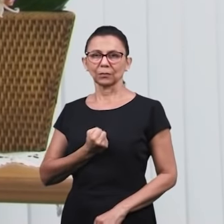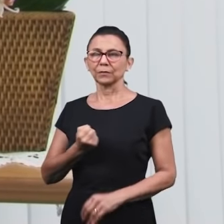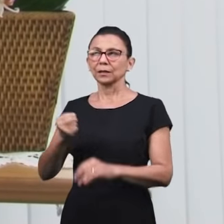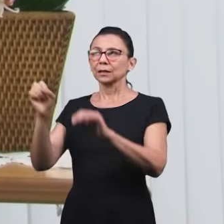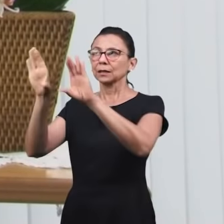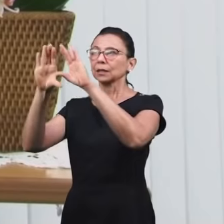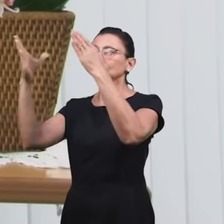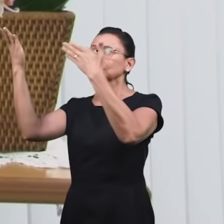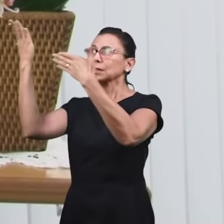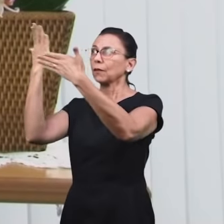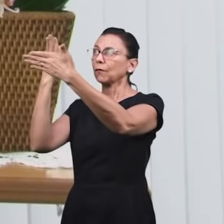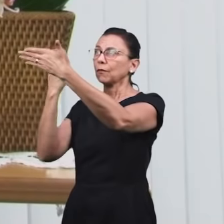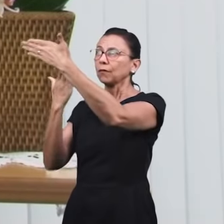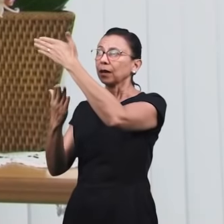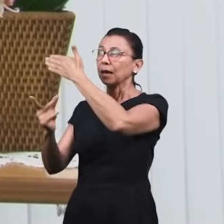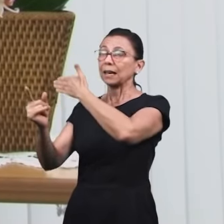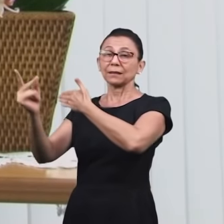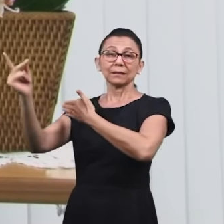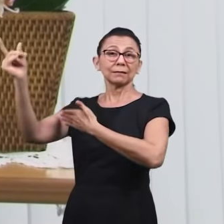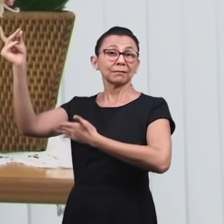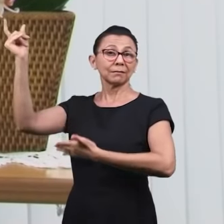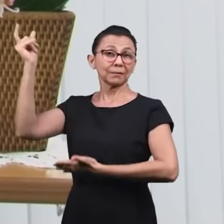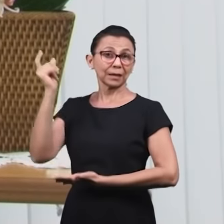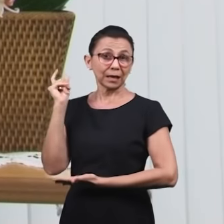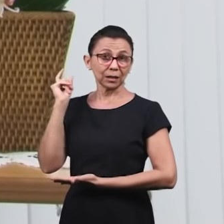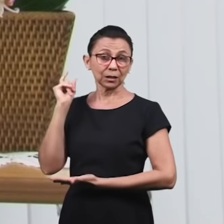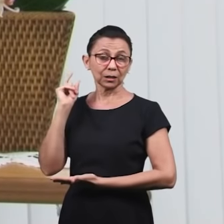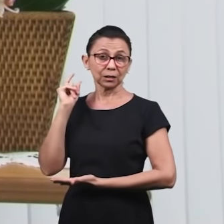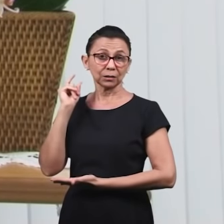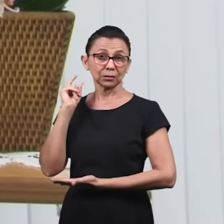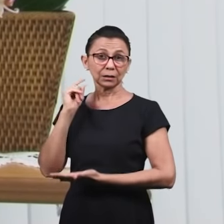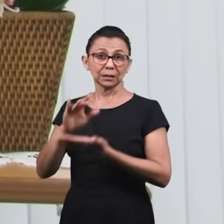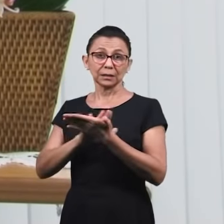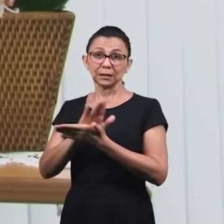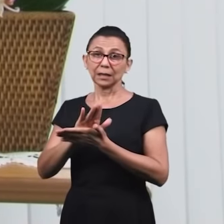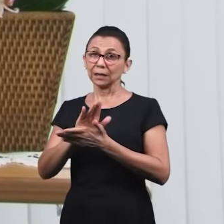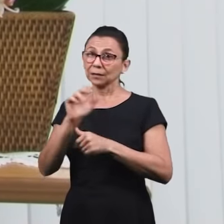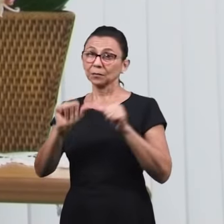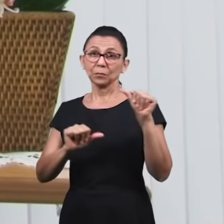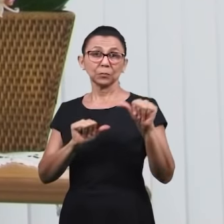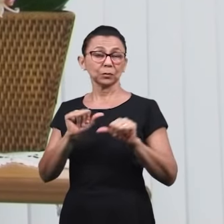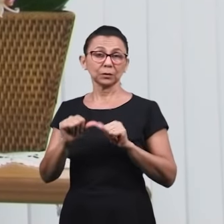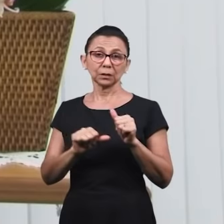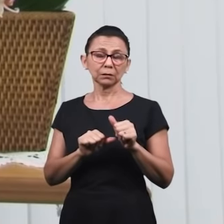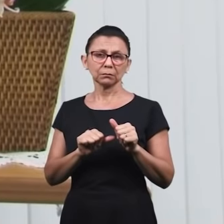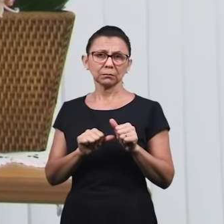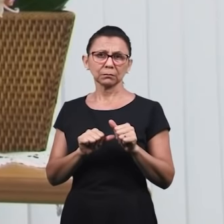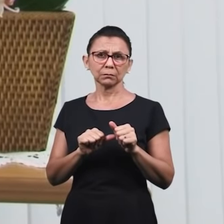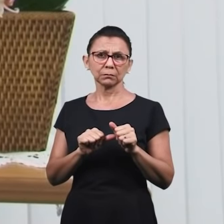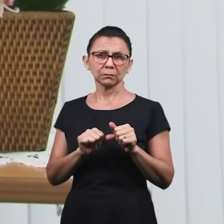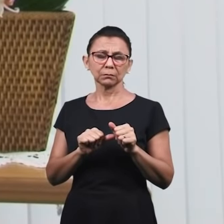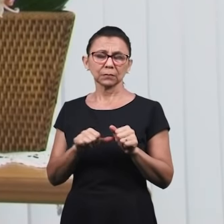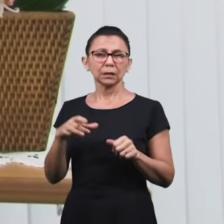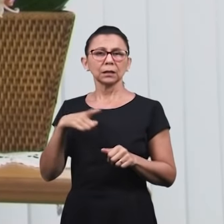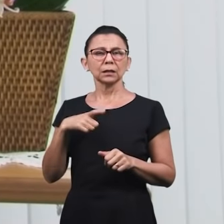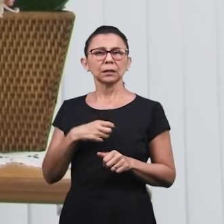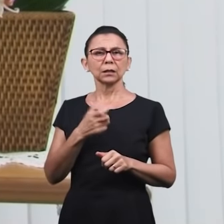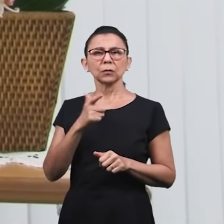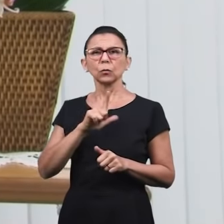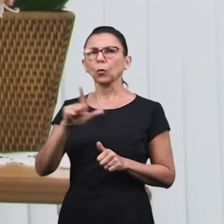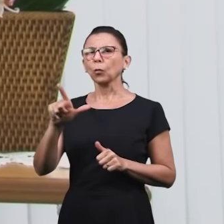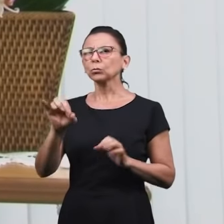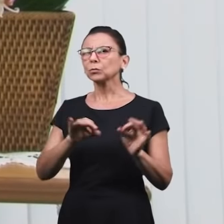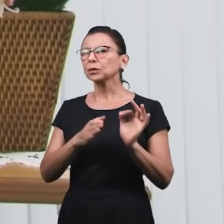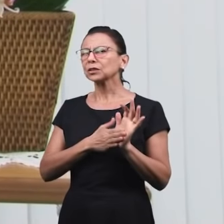Esse projeto que veio da eternidade. Nada vai mudar isso. Nada pode mudar isso. Existe um novo